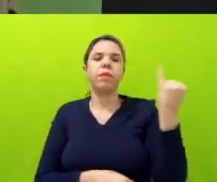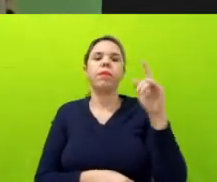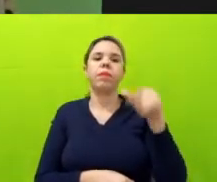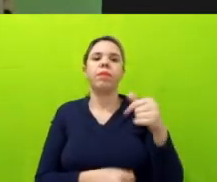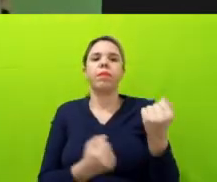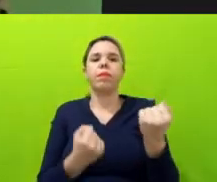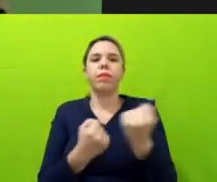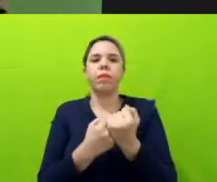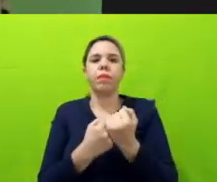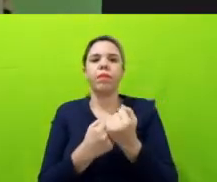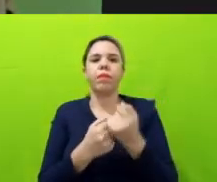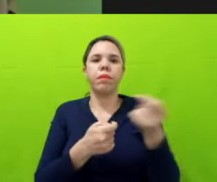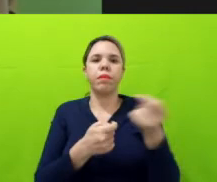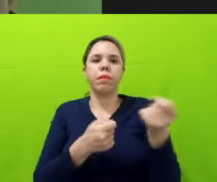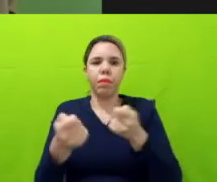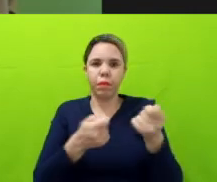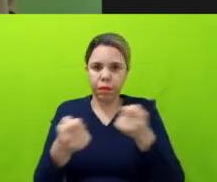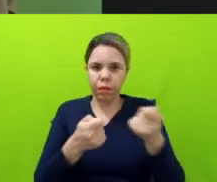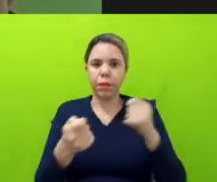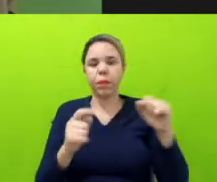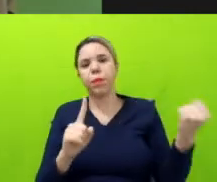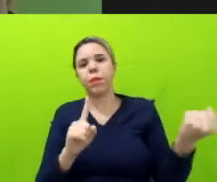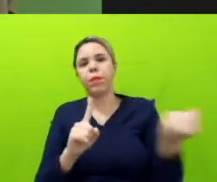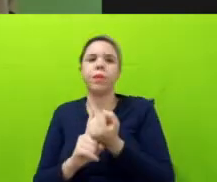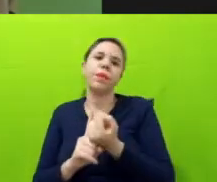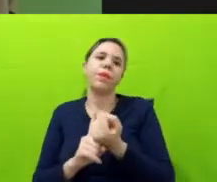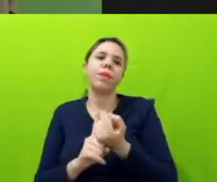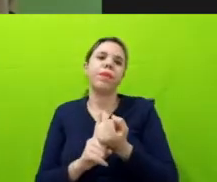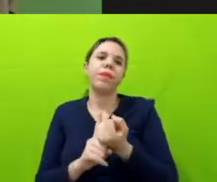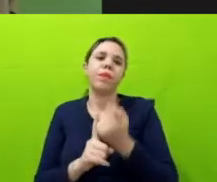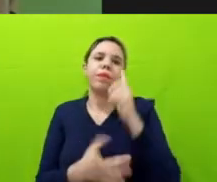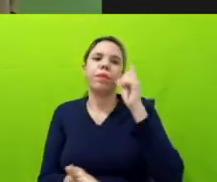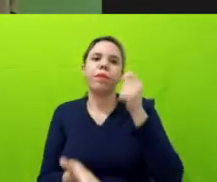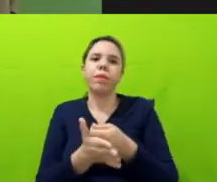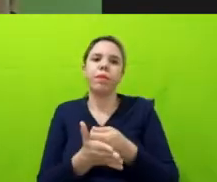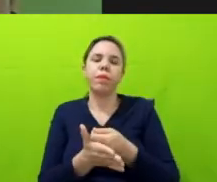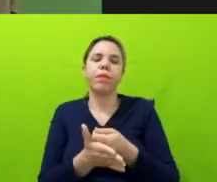controle social, e também para a tomada de decisões informadas.